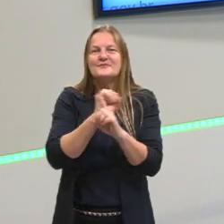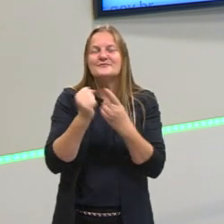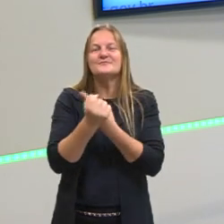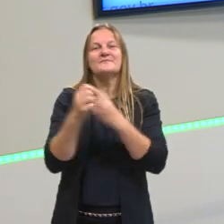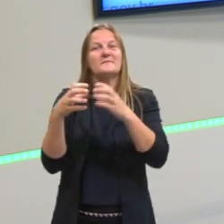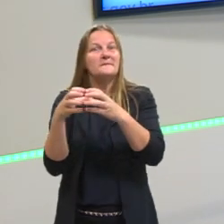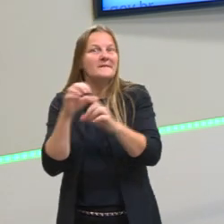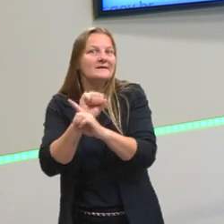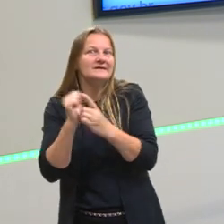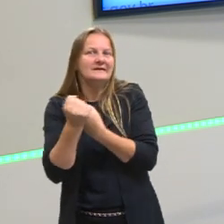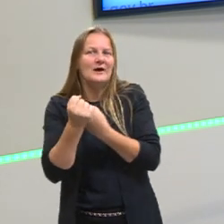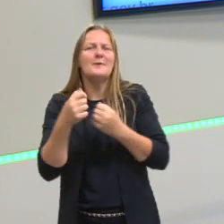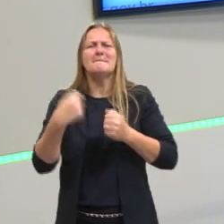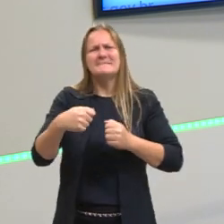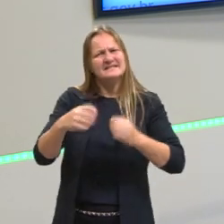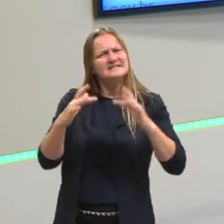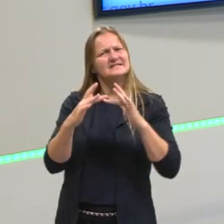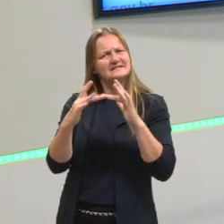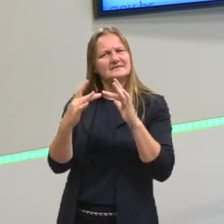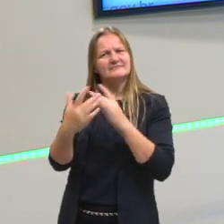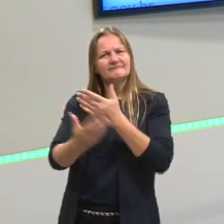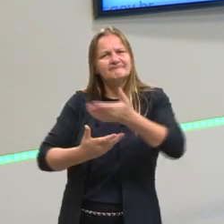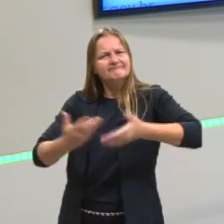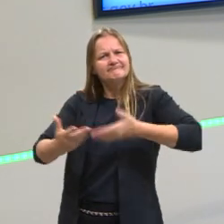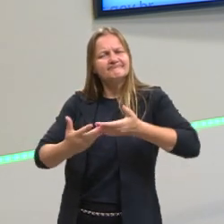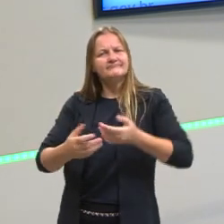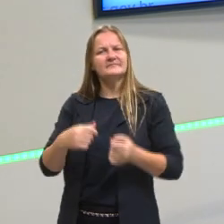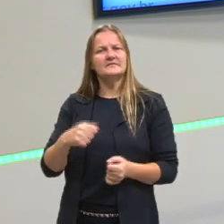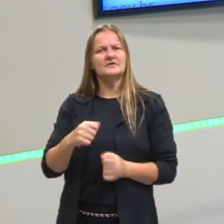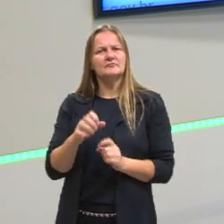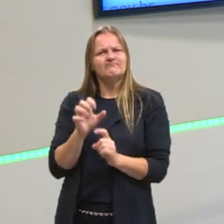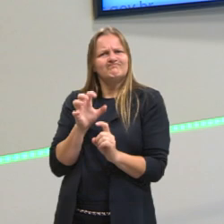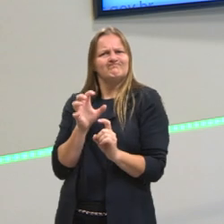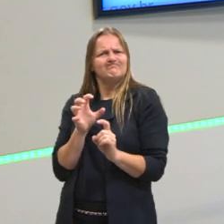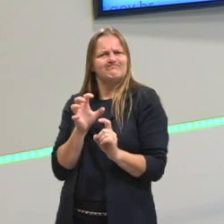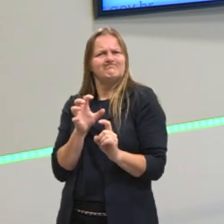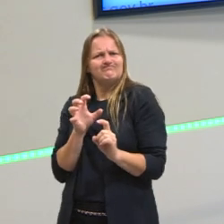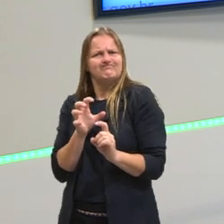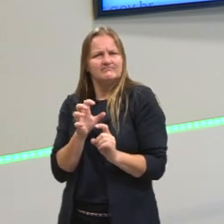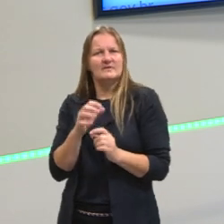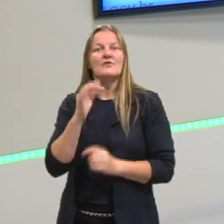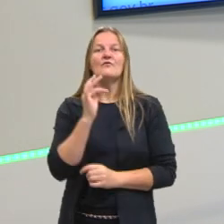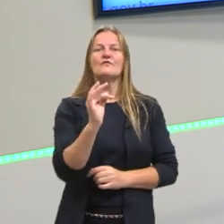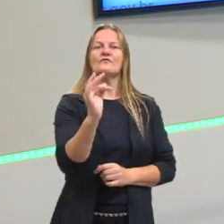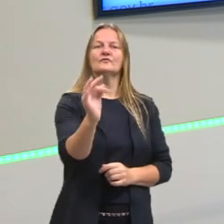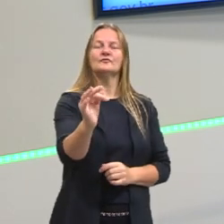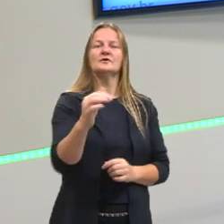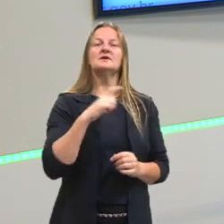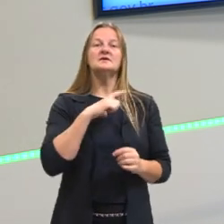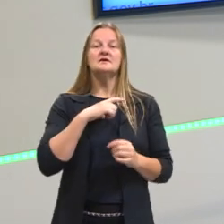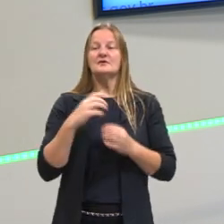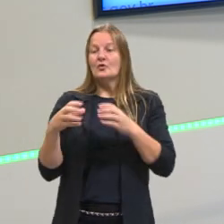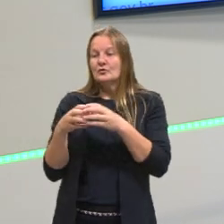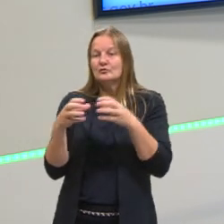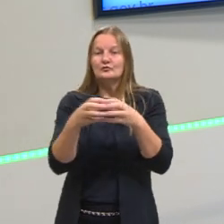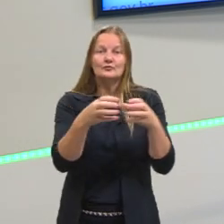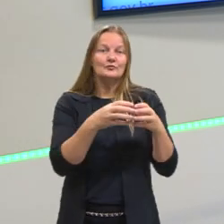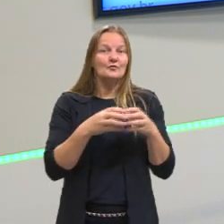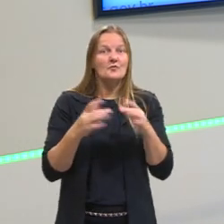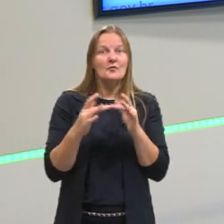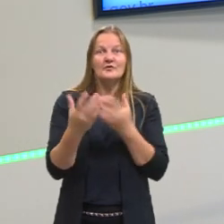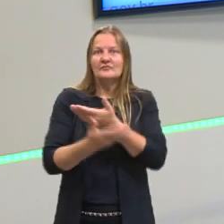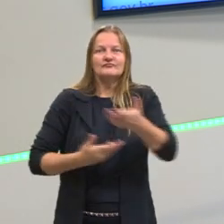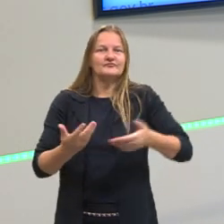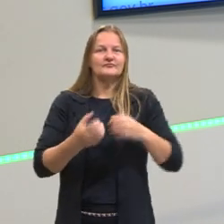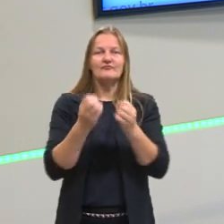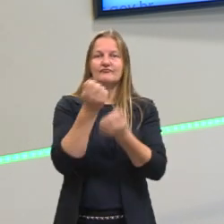social, seja ele qual for, terá resistência no futuro. Quem teve contato, não terá